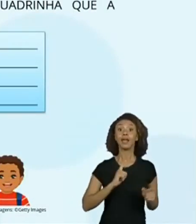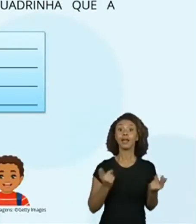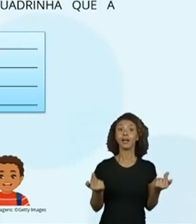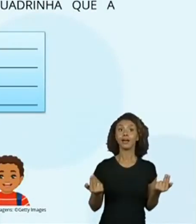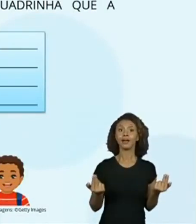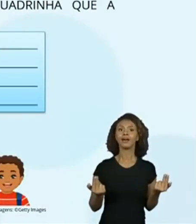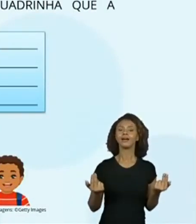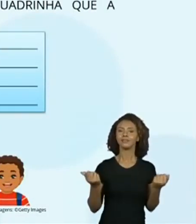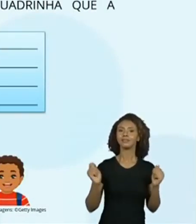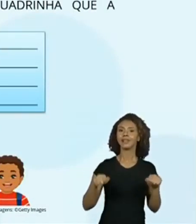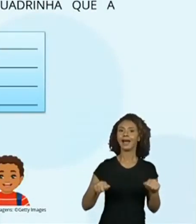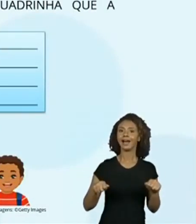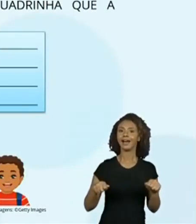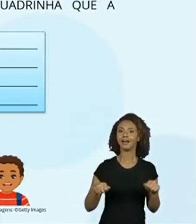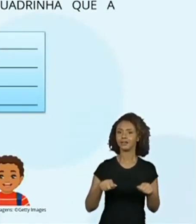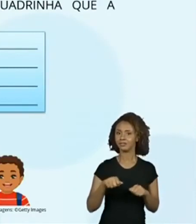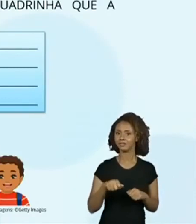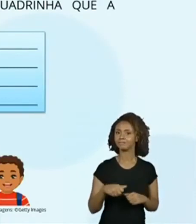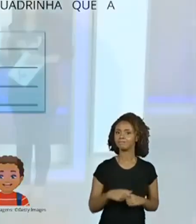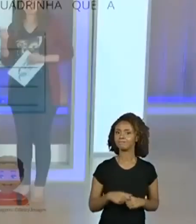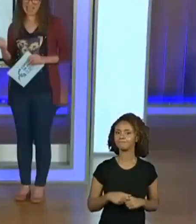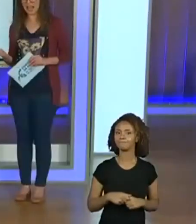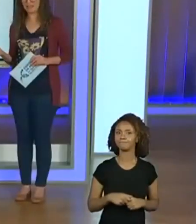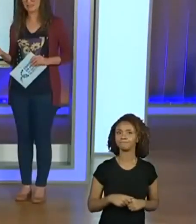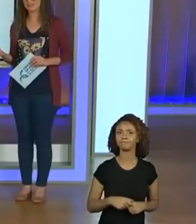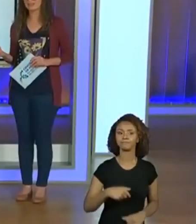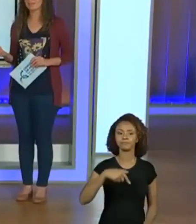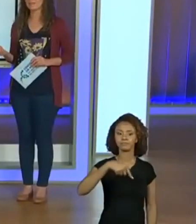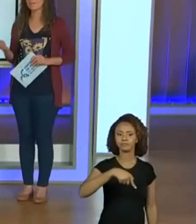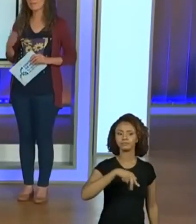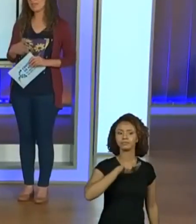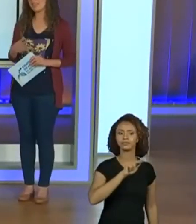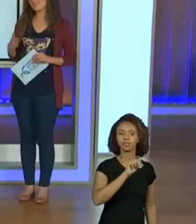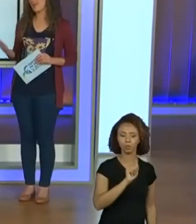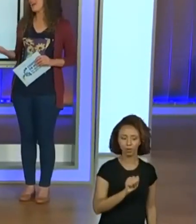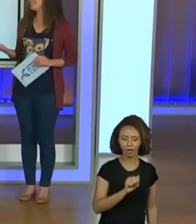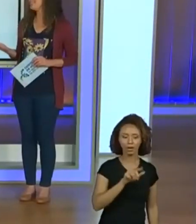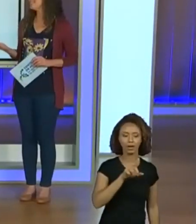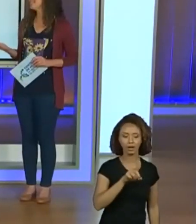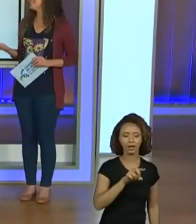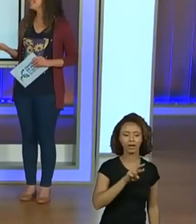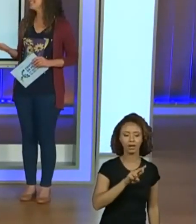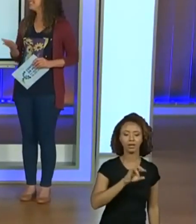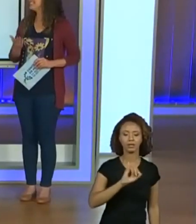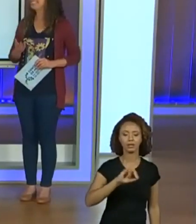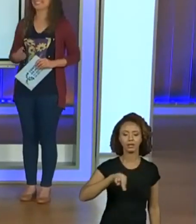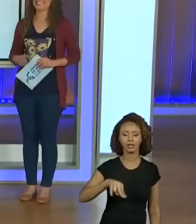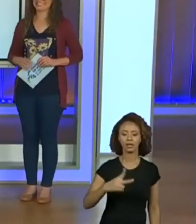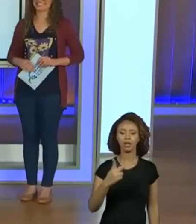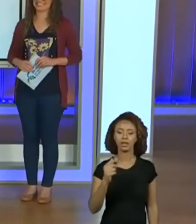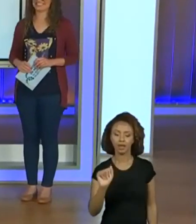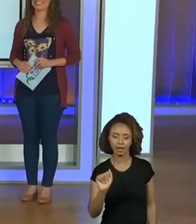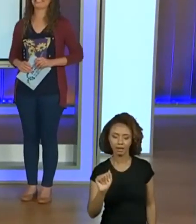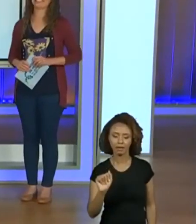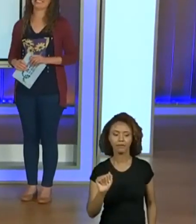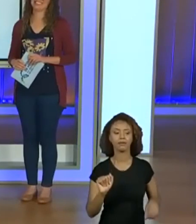Ah, tem que ajudar. A gente está falando de quadrinha. Minha. Minha. Sim. E aí a gente pode olhar até onde